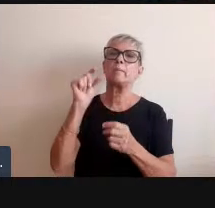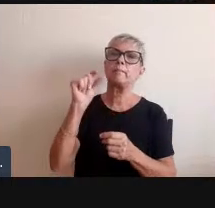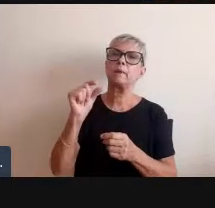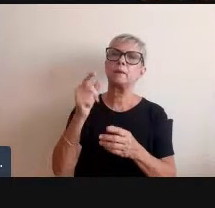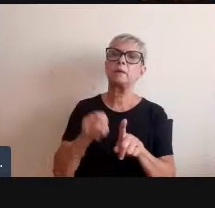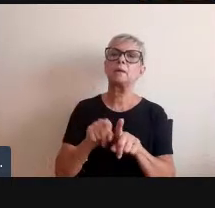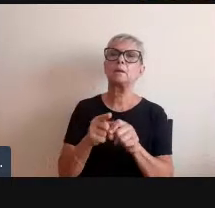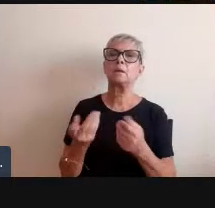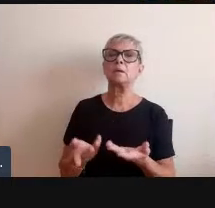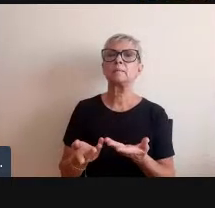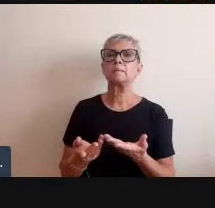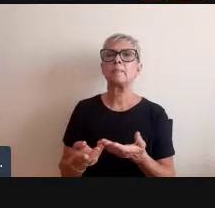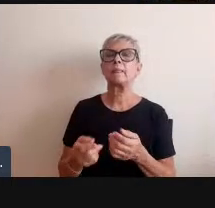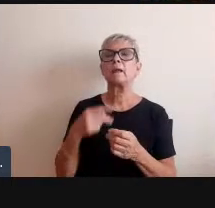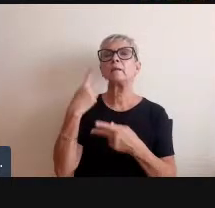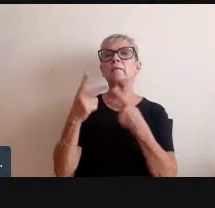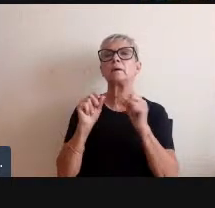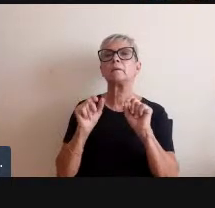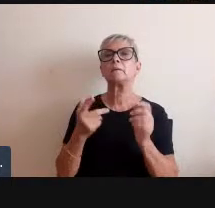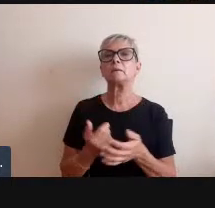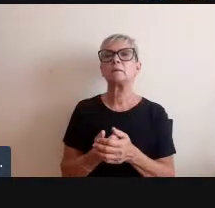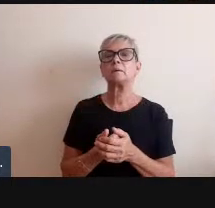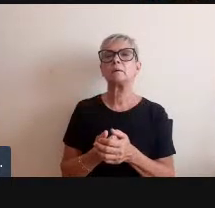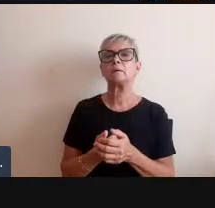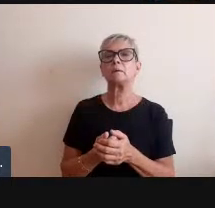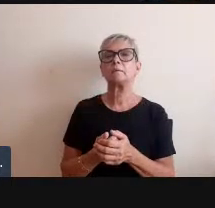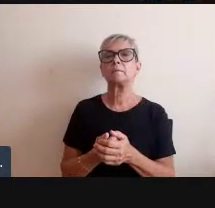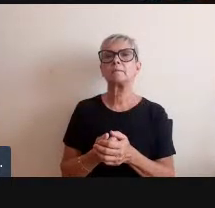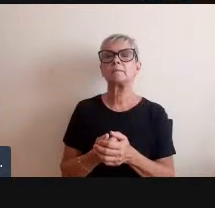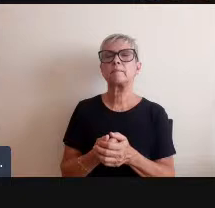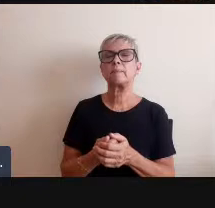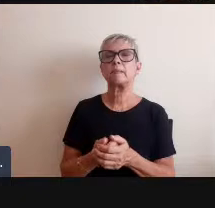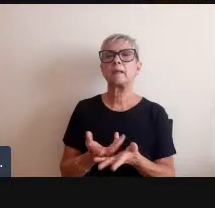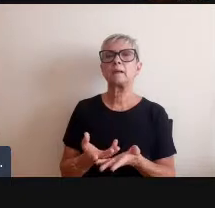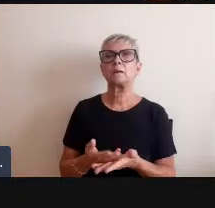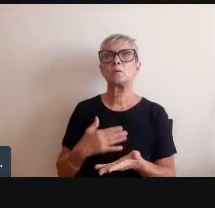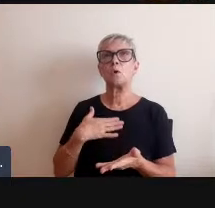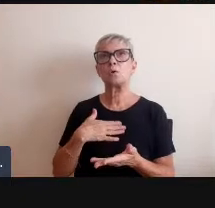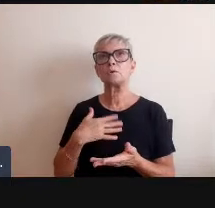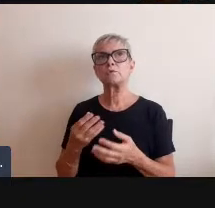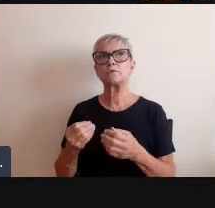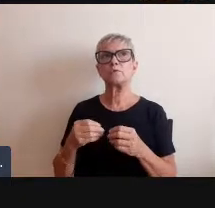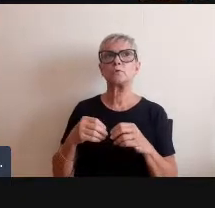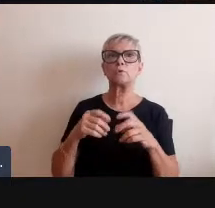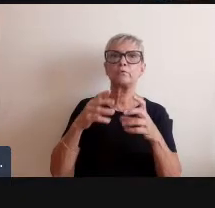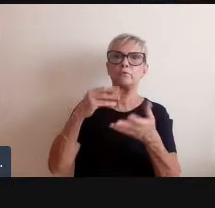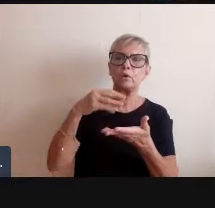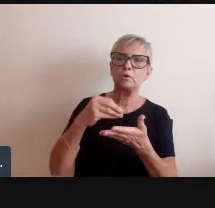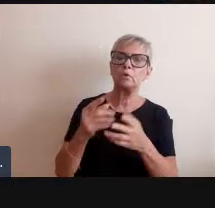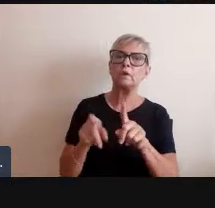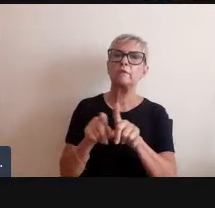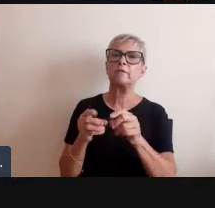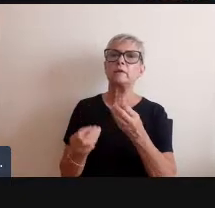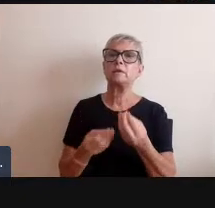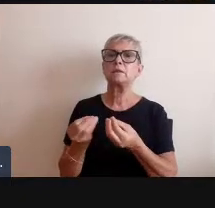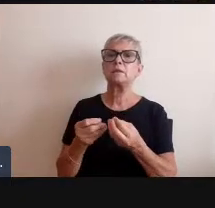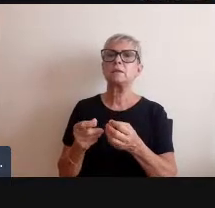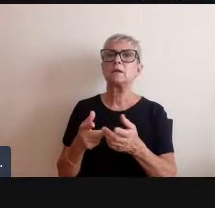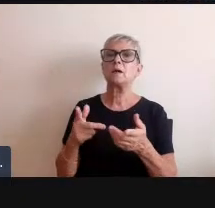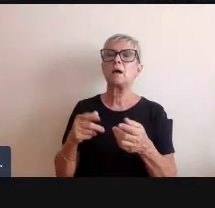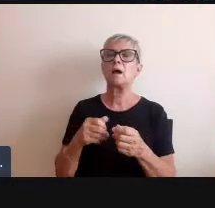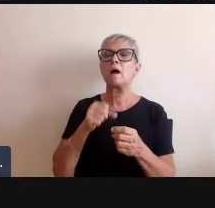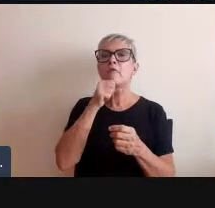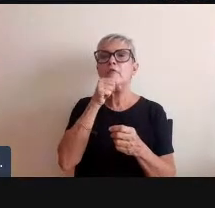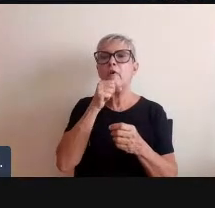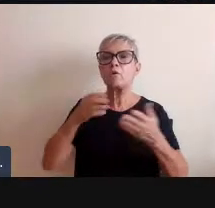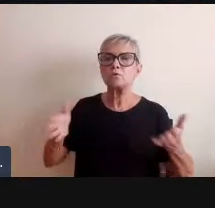diz que interessou pela fotografia embora uma das primeiras fotógrafos da Finlândia tenha sido a avó que